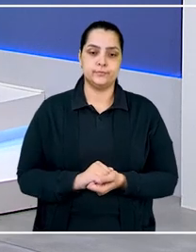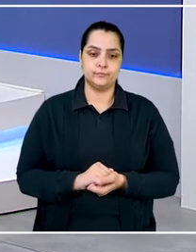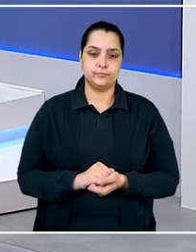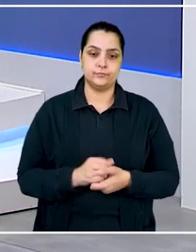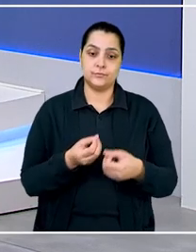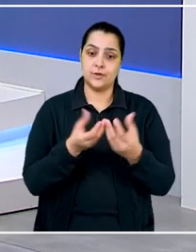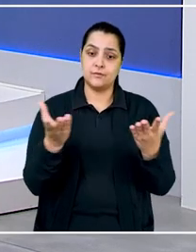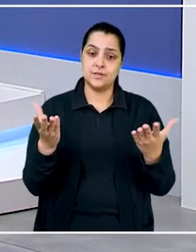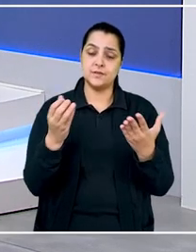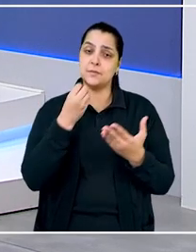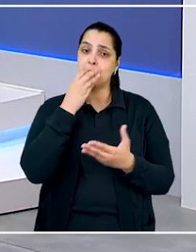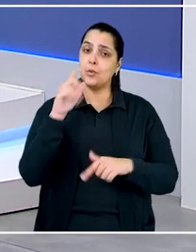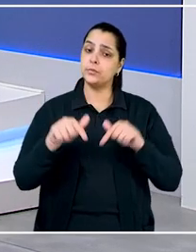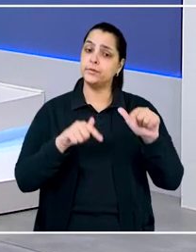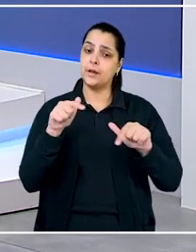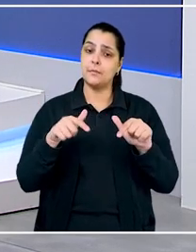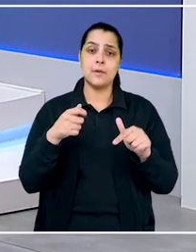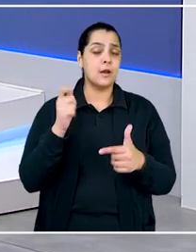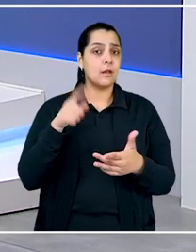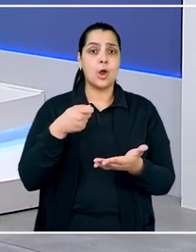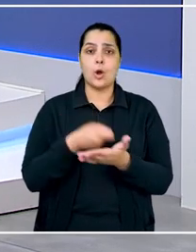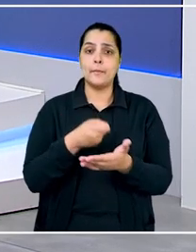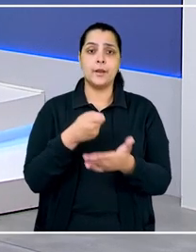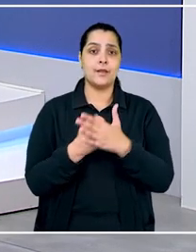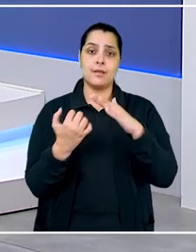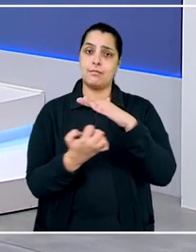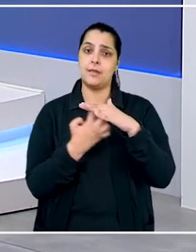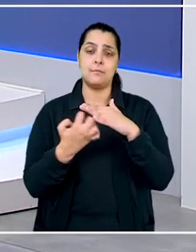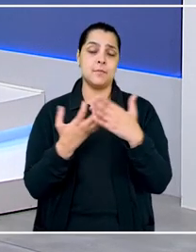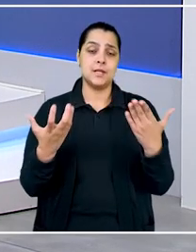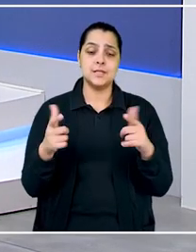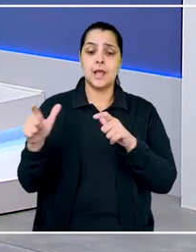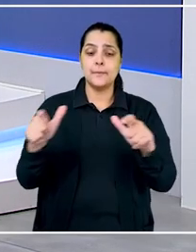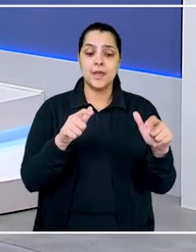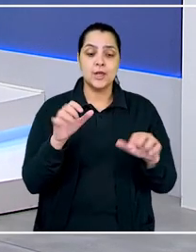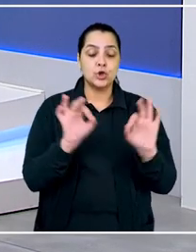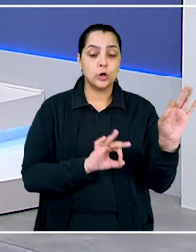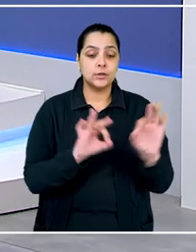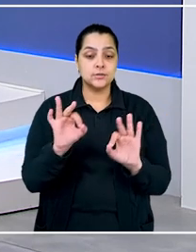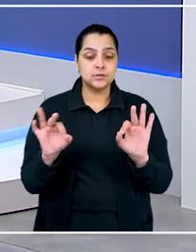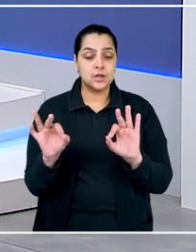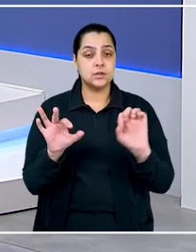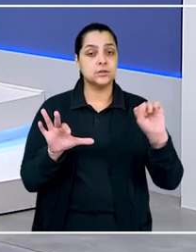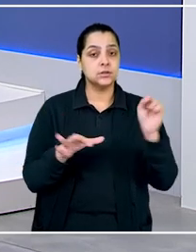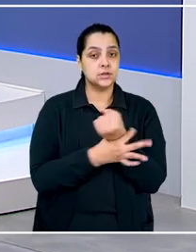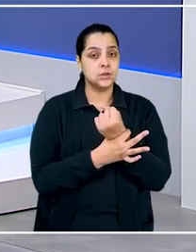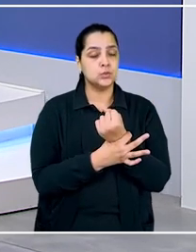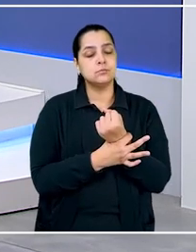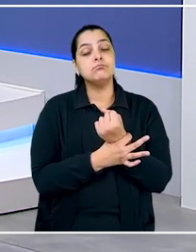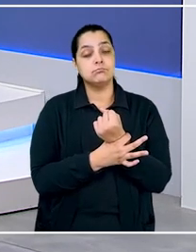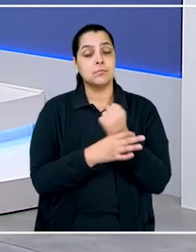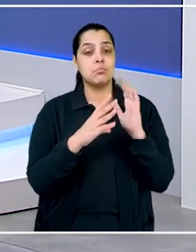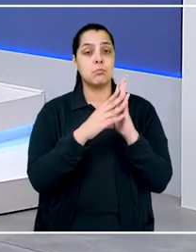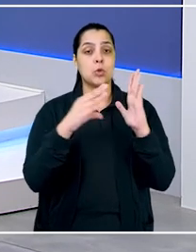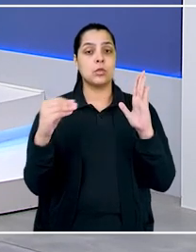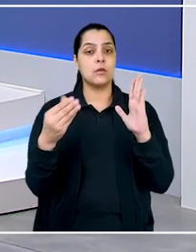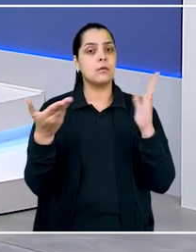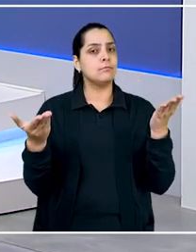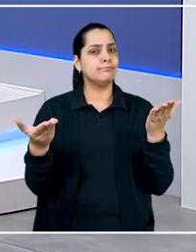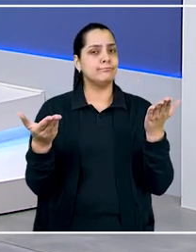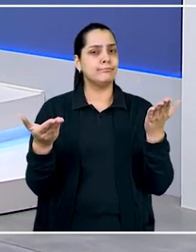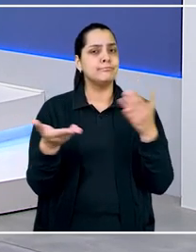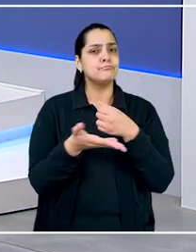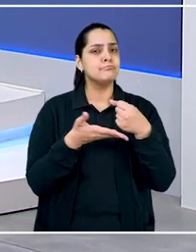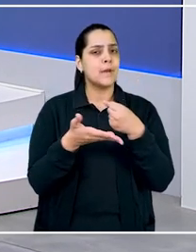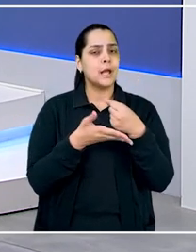Oferecer boas condições de trabalho é um dever do empregador. Ambientes organizados e equipamentos seguros são exemplos de